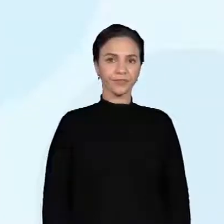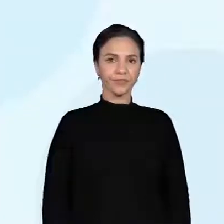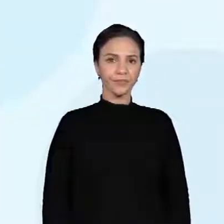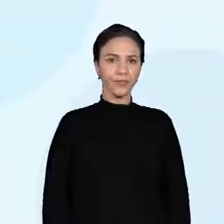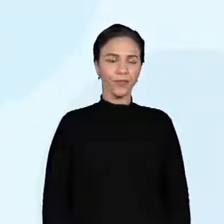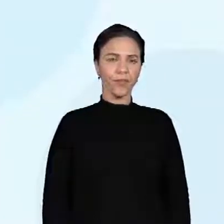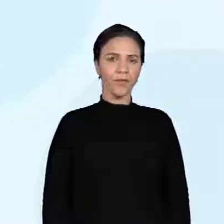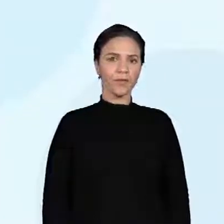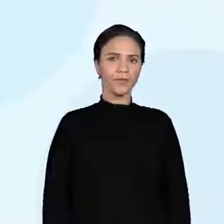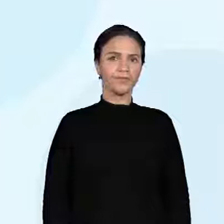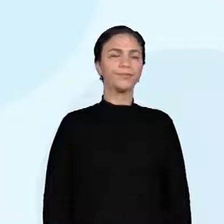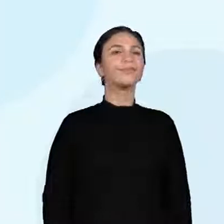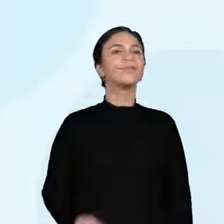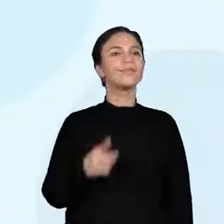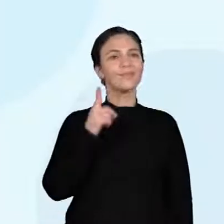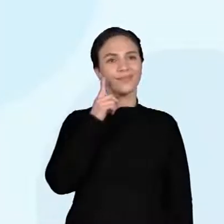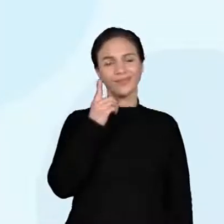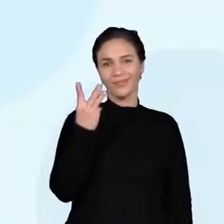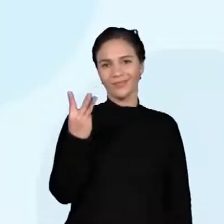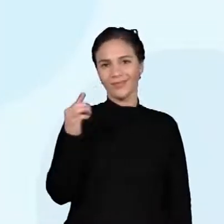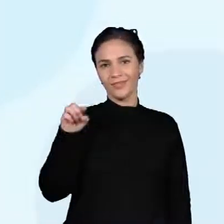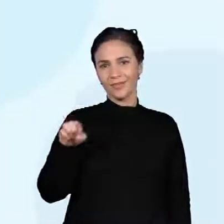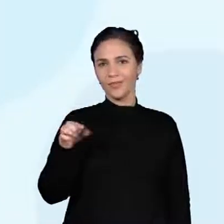3.600.